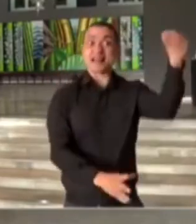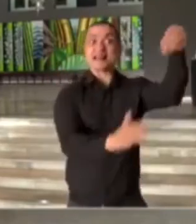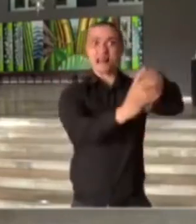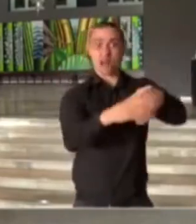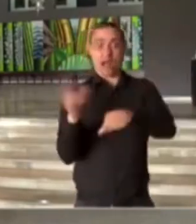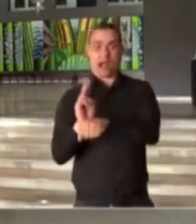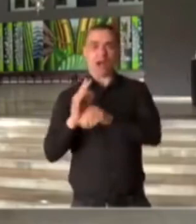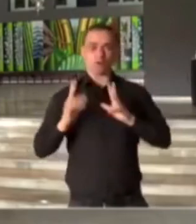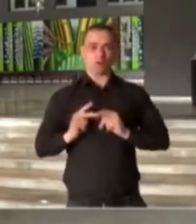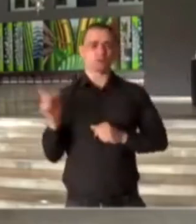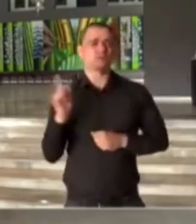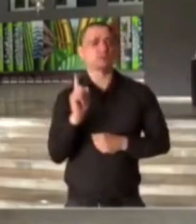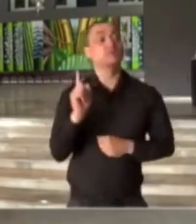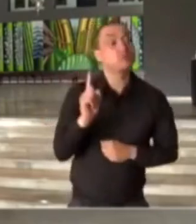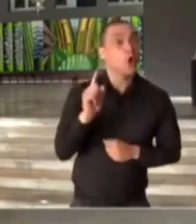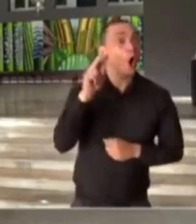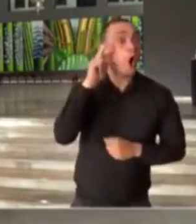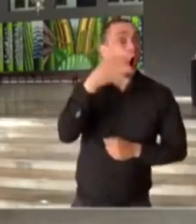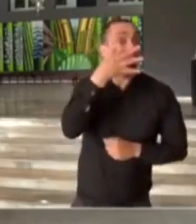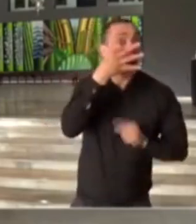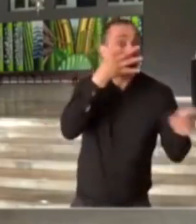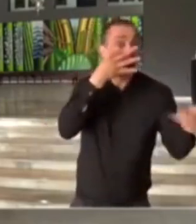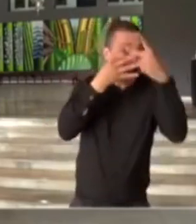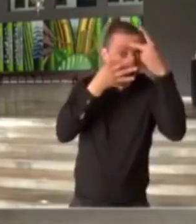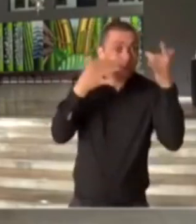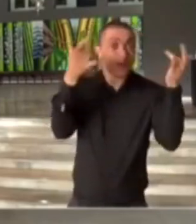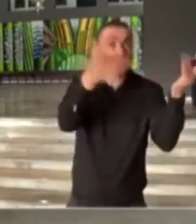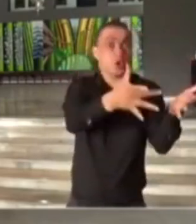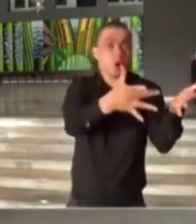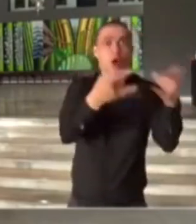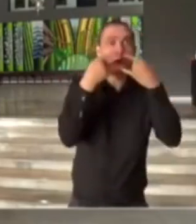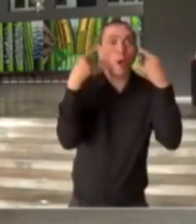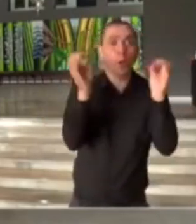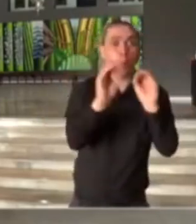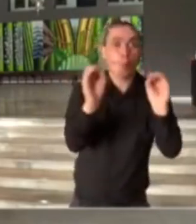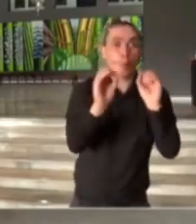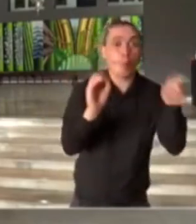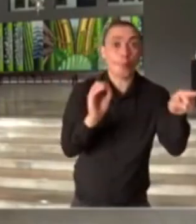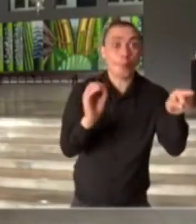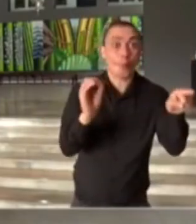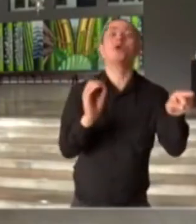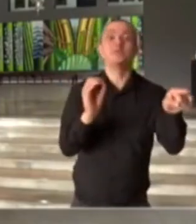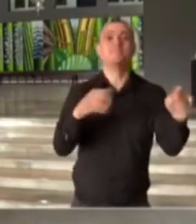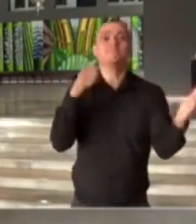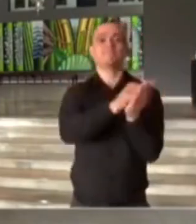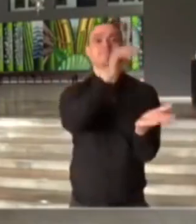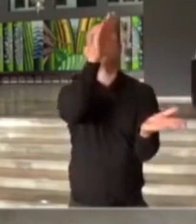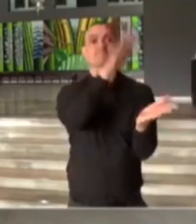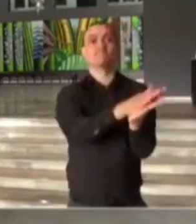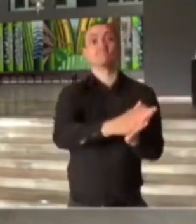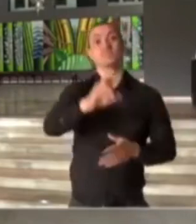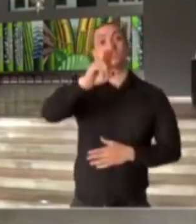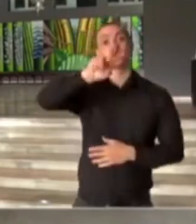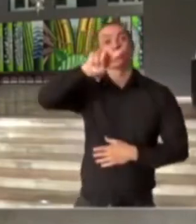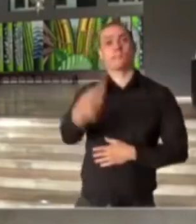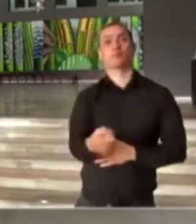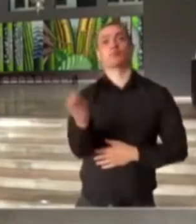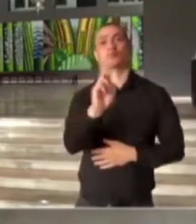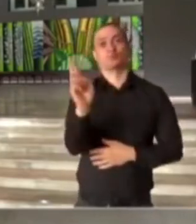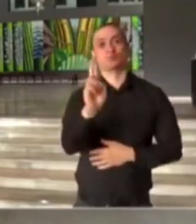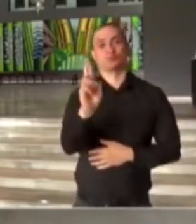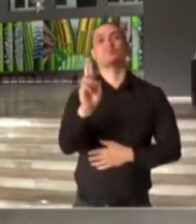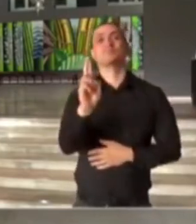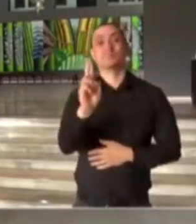Vigilância Sanitária com a presença de pessoas sem a utilização de máscara, serão multados em R 5 mil